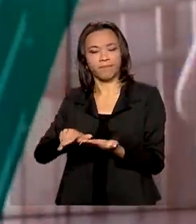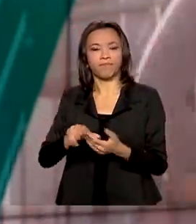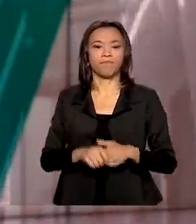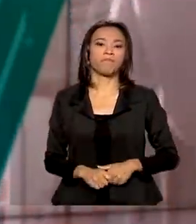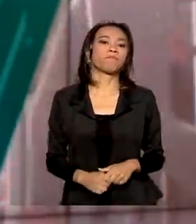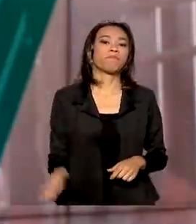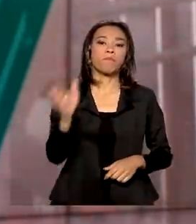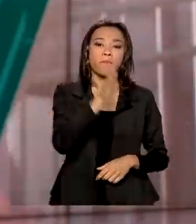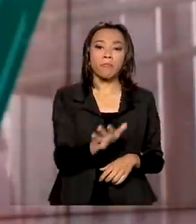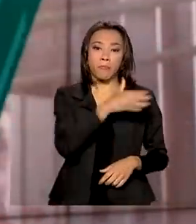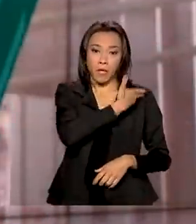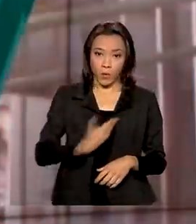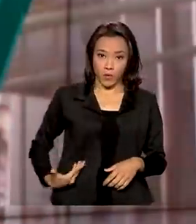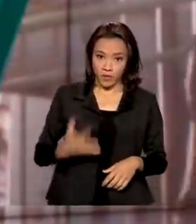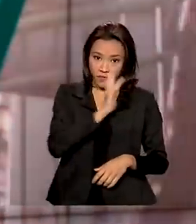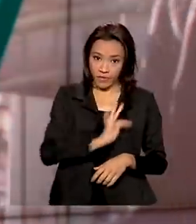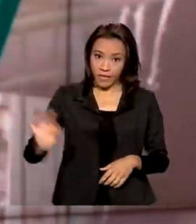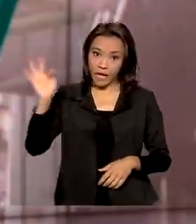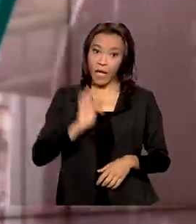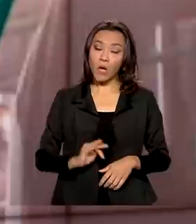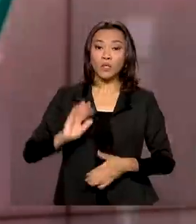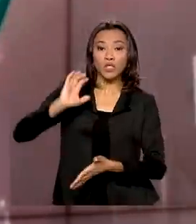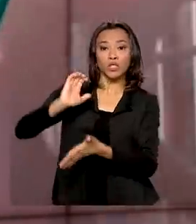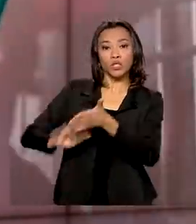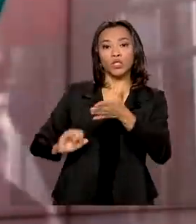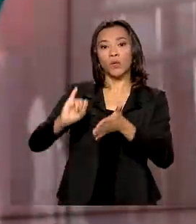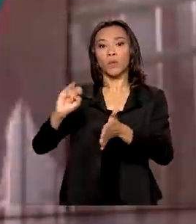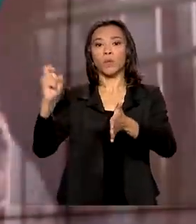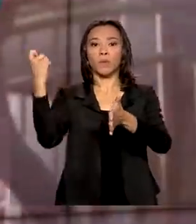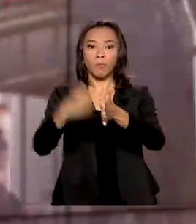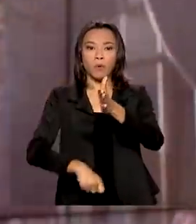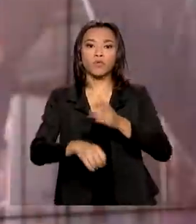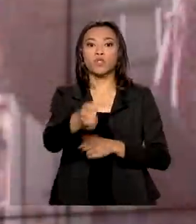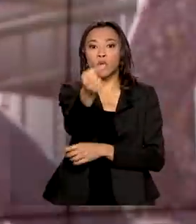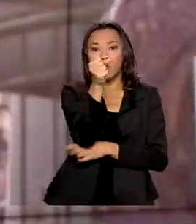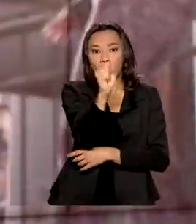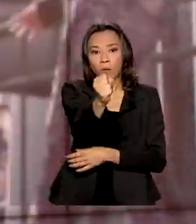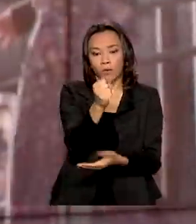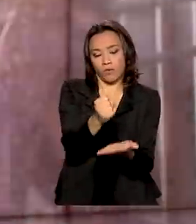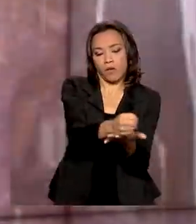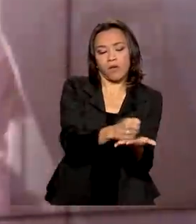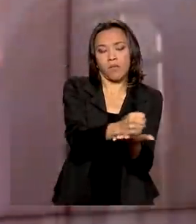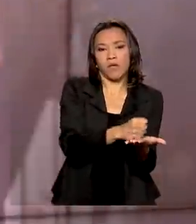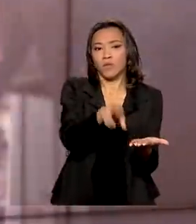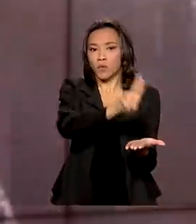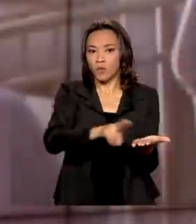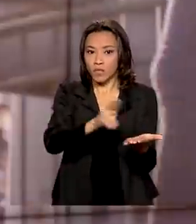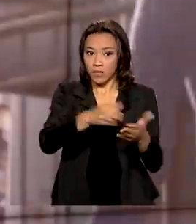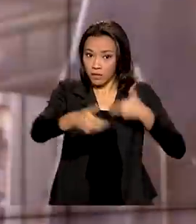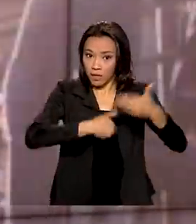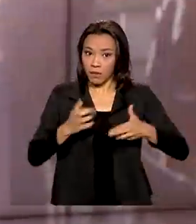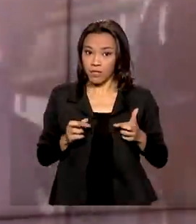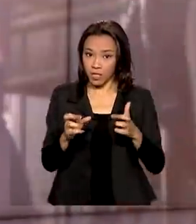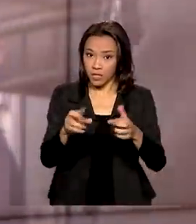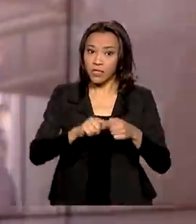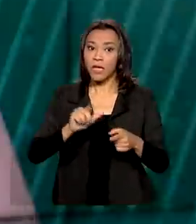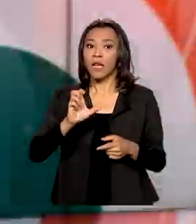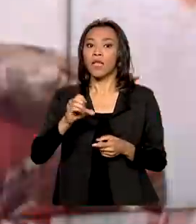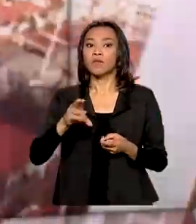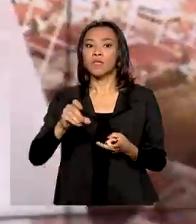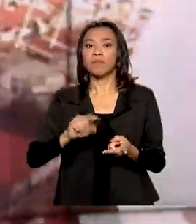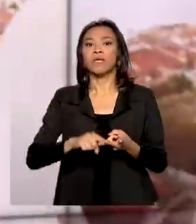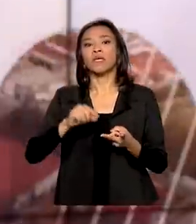E o governo federal zerou o imposto de importação de oito medicamentos utilizados no tratamento de câncer, como leucemia,